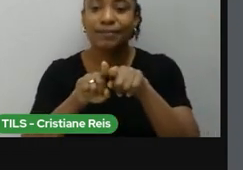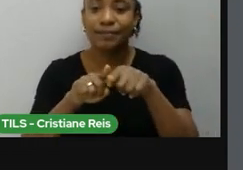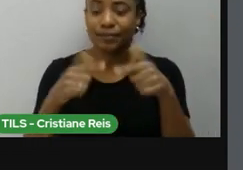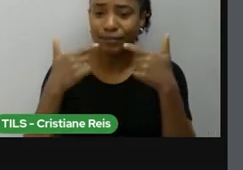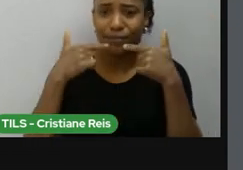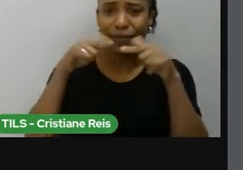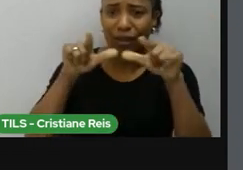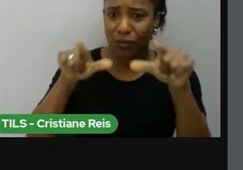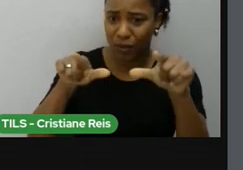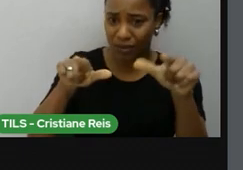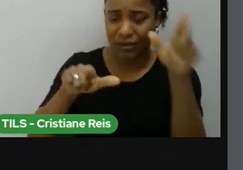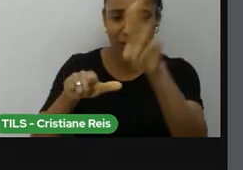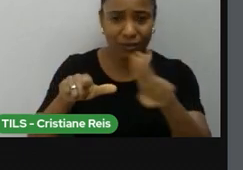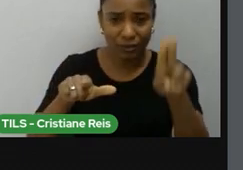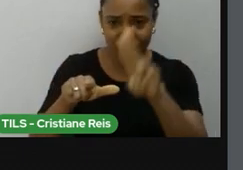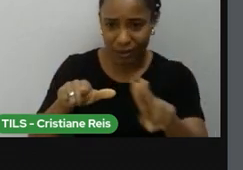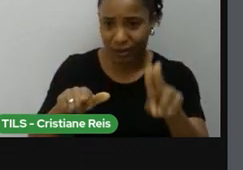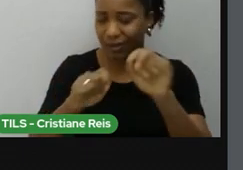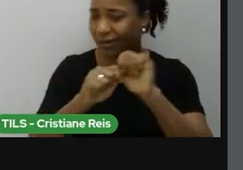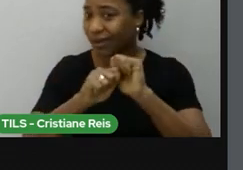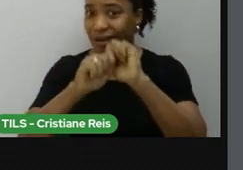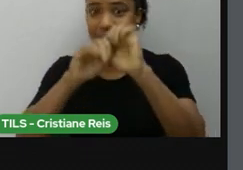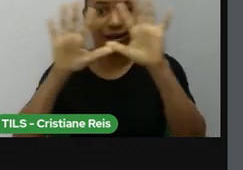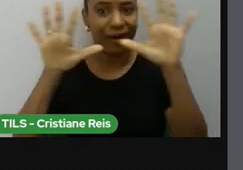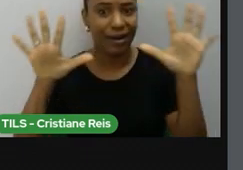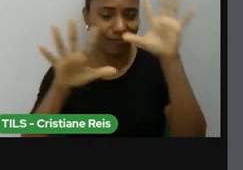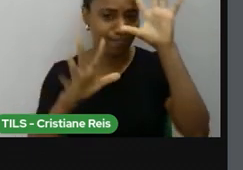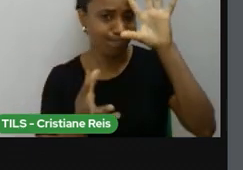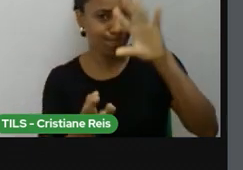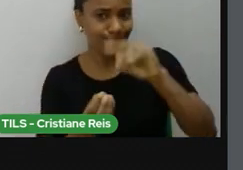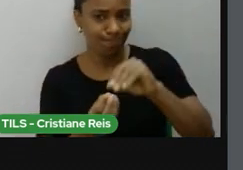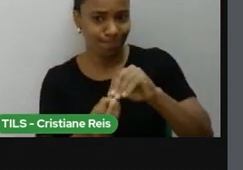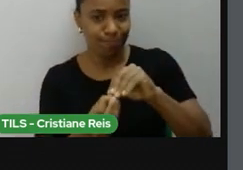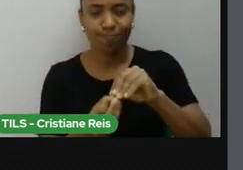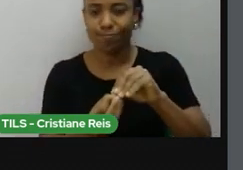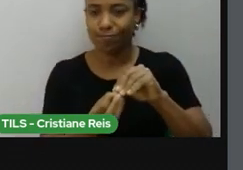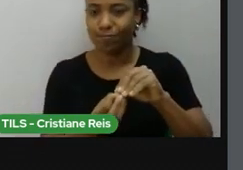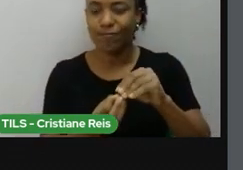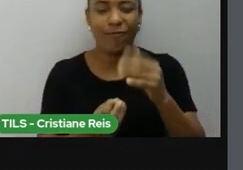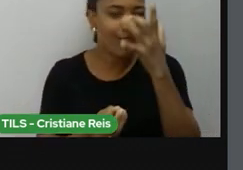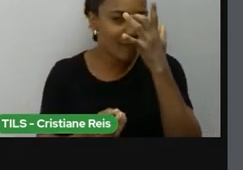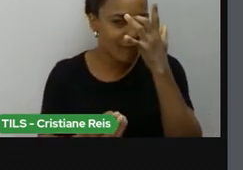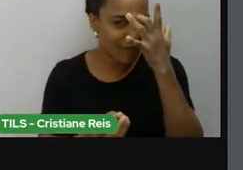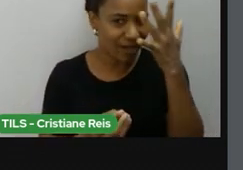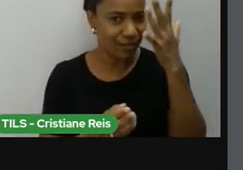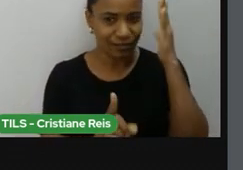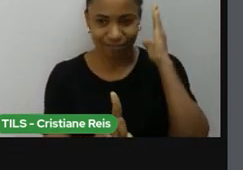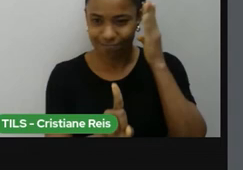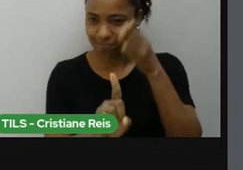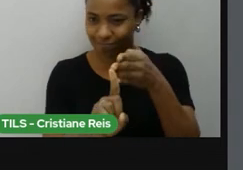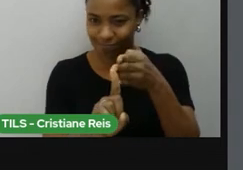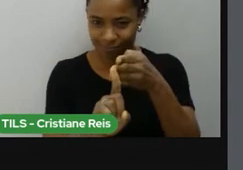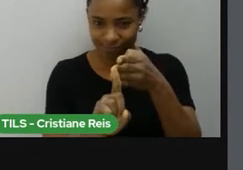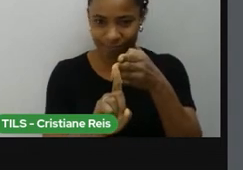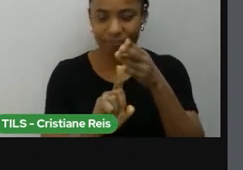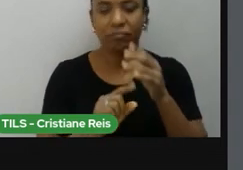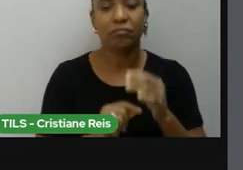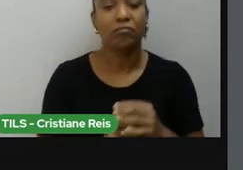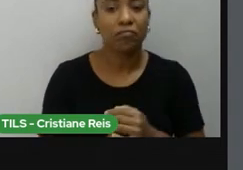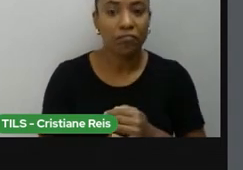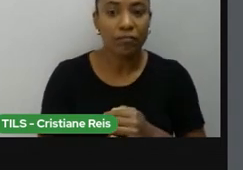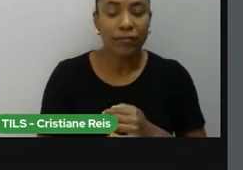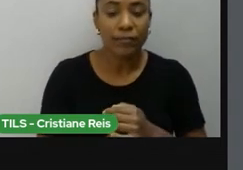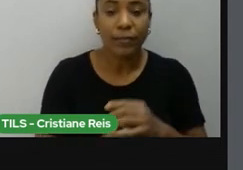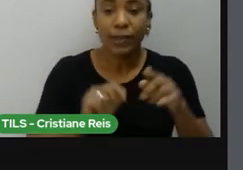ser clara resumida objetiva ou seja vá direto ao ponto e a